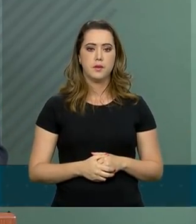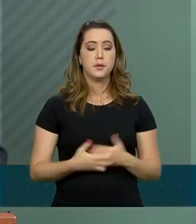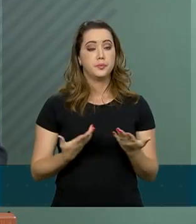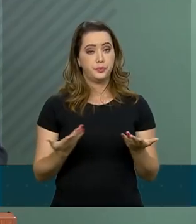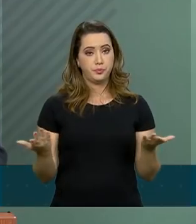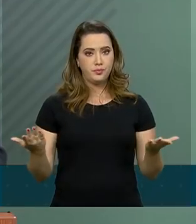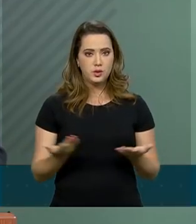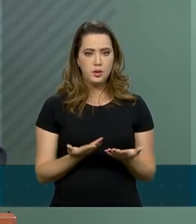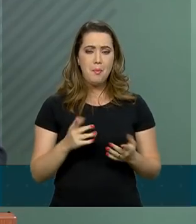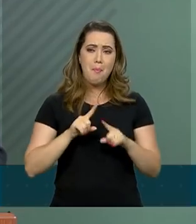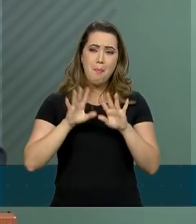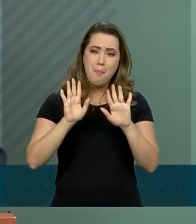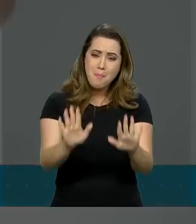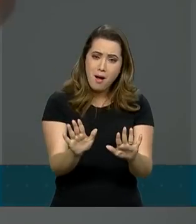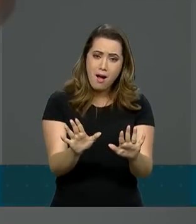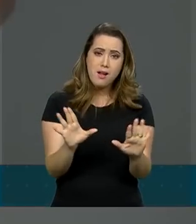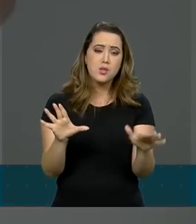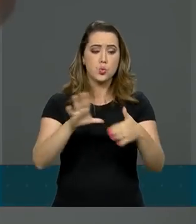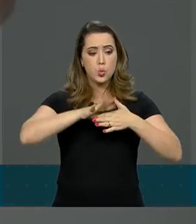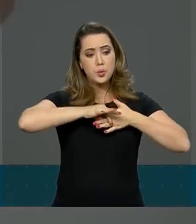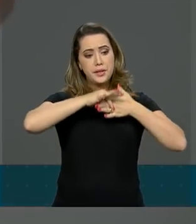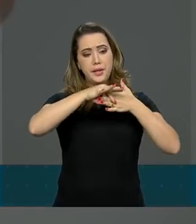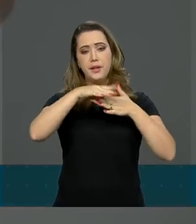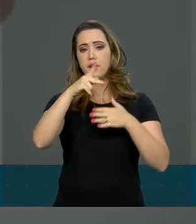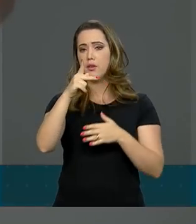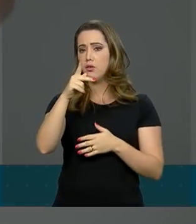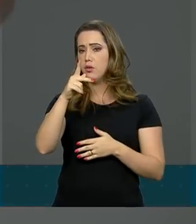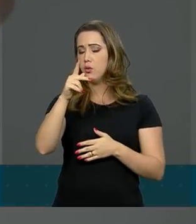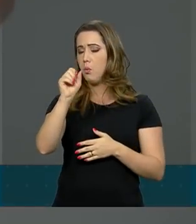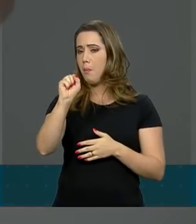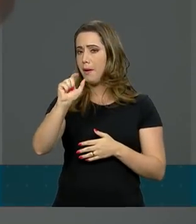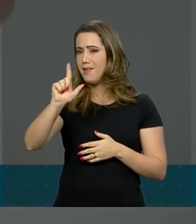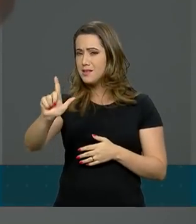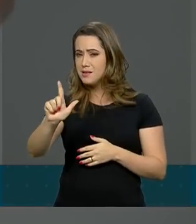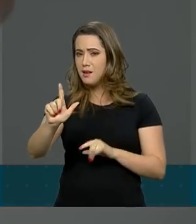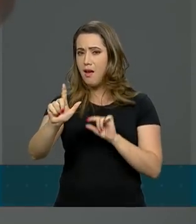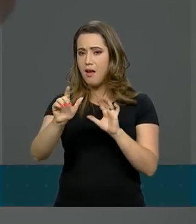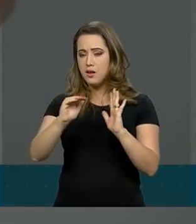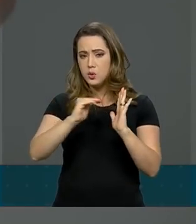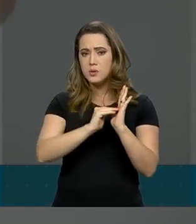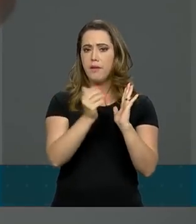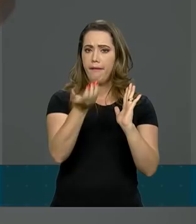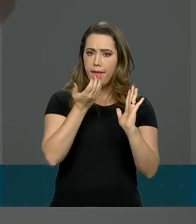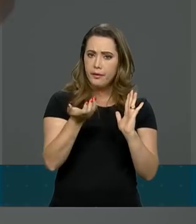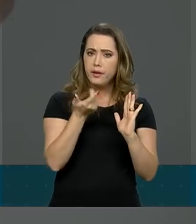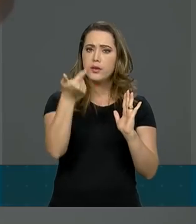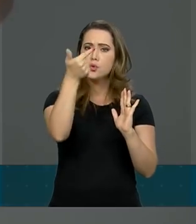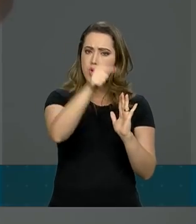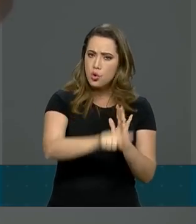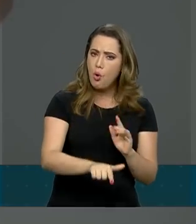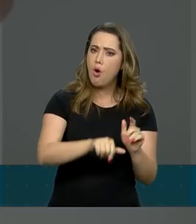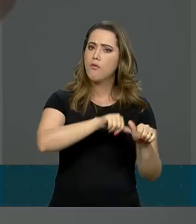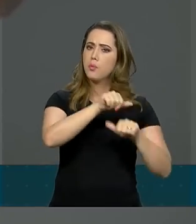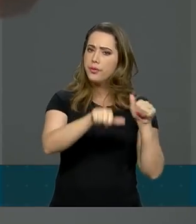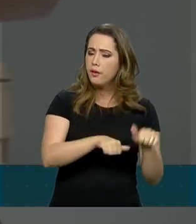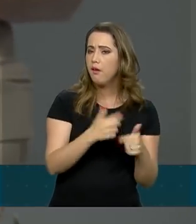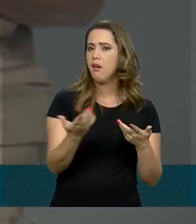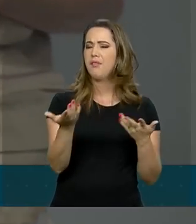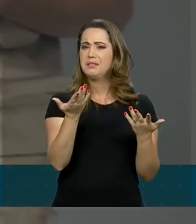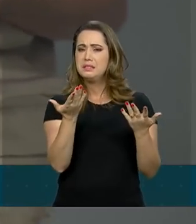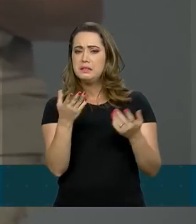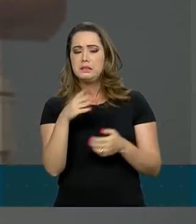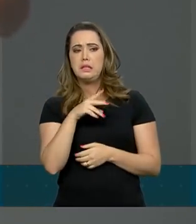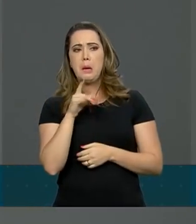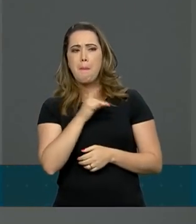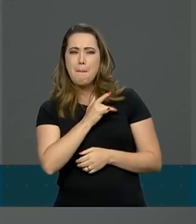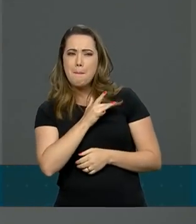do líder do PSL no Senado, o presidente tem o receio de que a MP caduque? Porque aí volta para